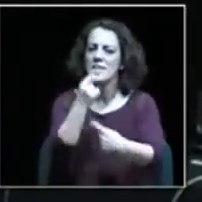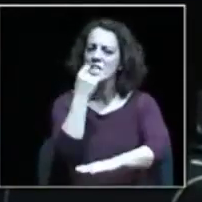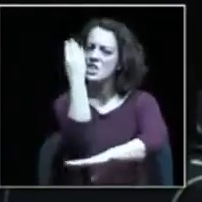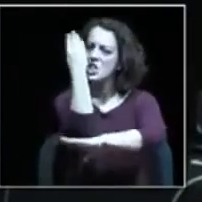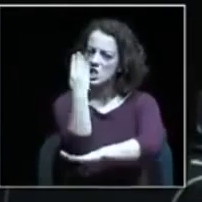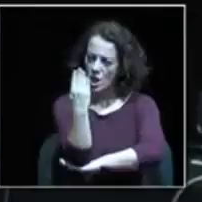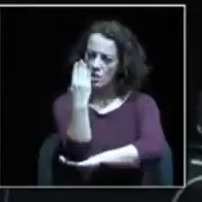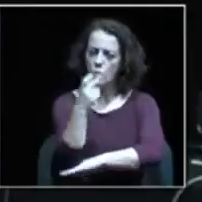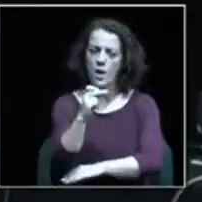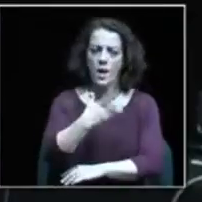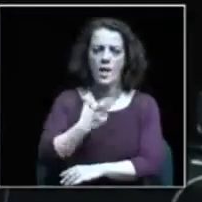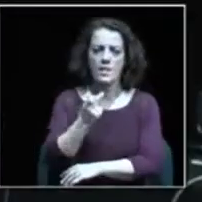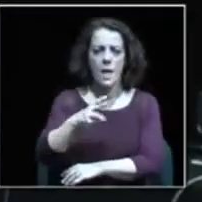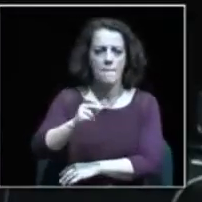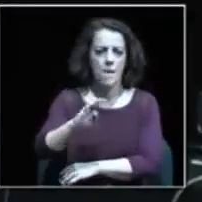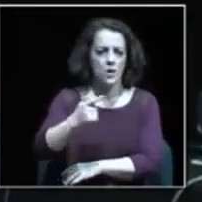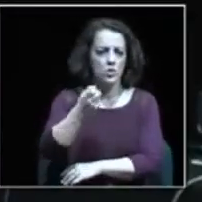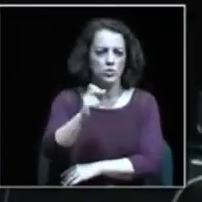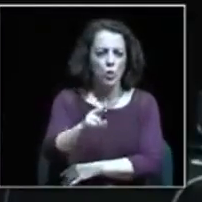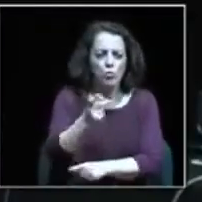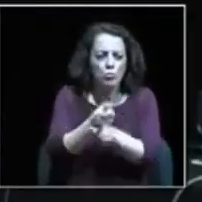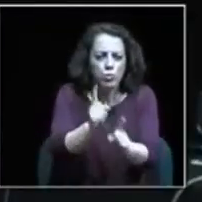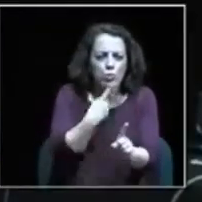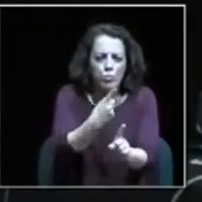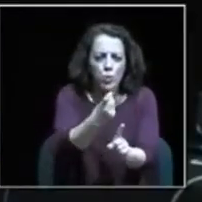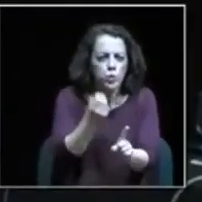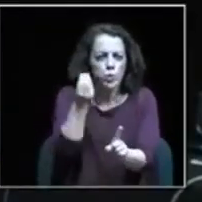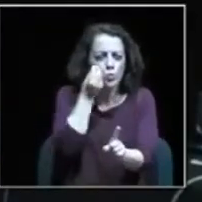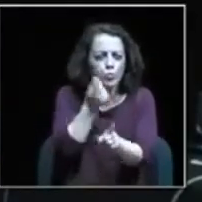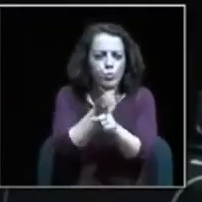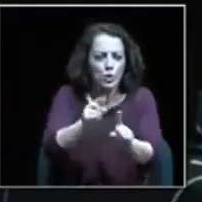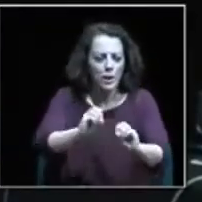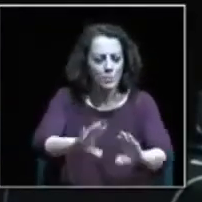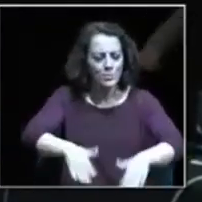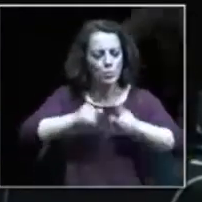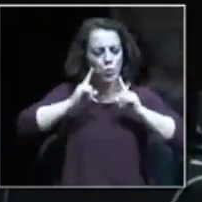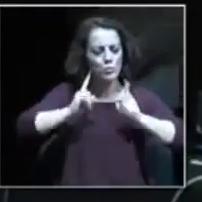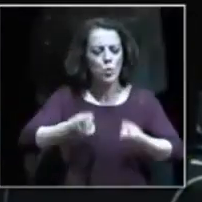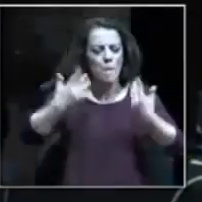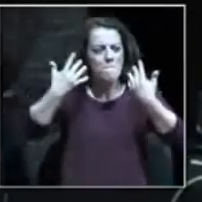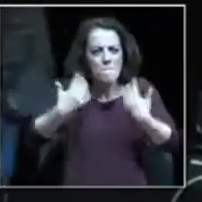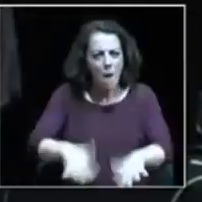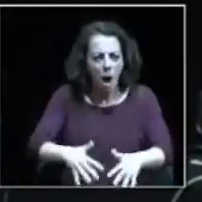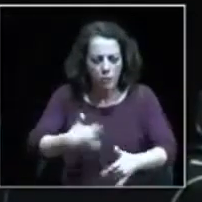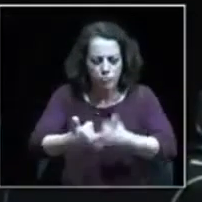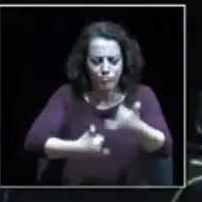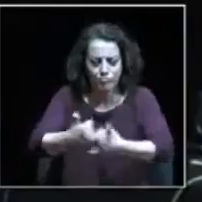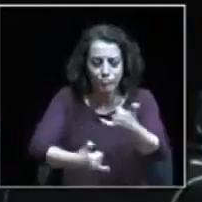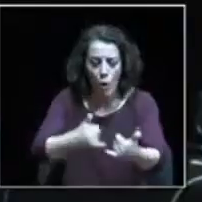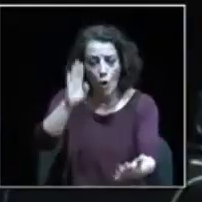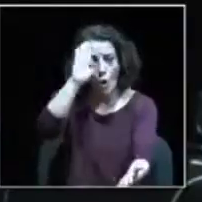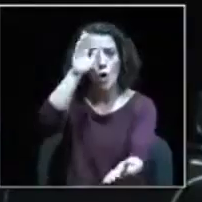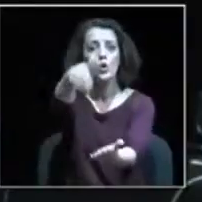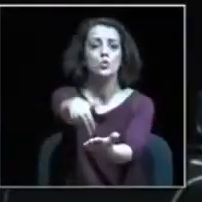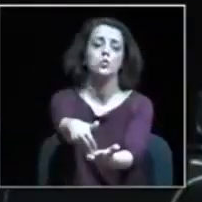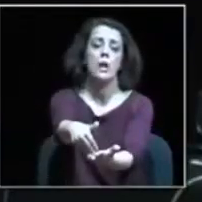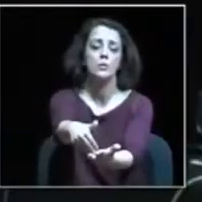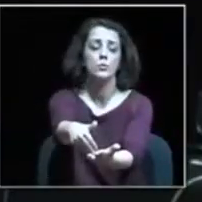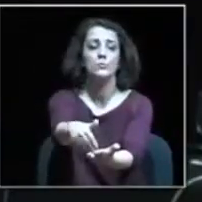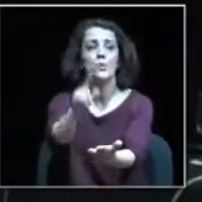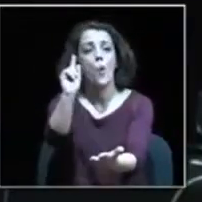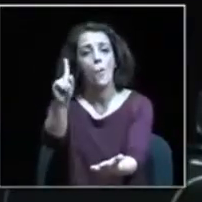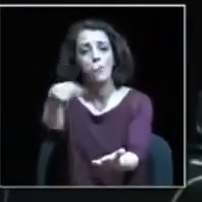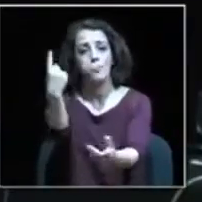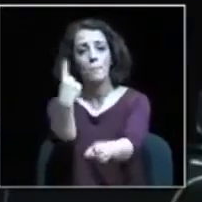qual é a explicação para se começar mal o processo, até reconhecer que começou mal, mas depois o resultado poder ser o mesmo de